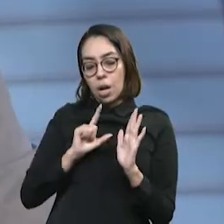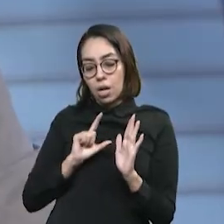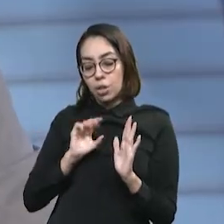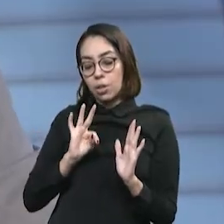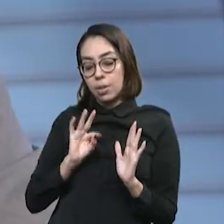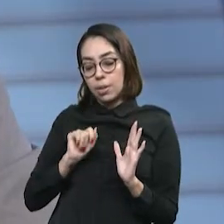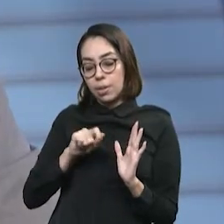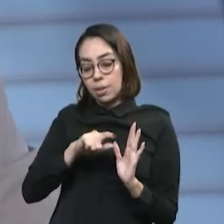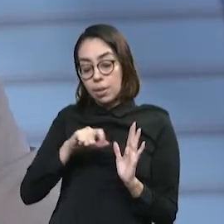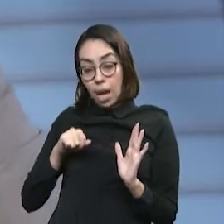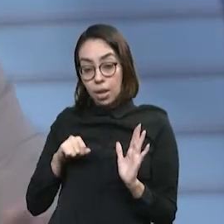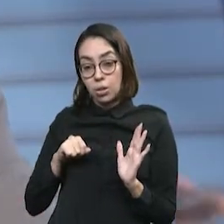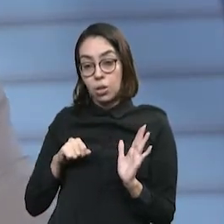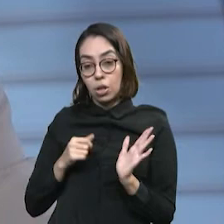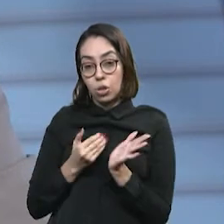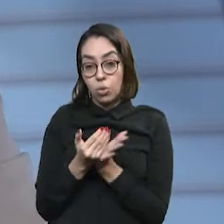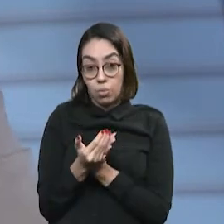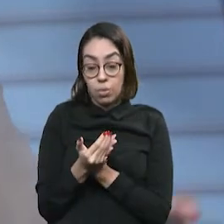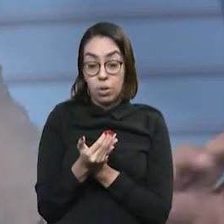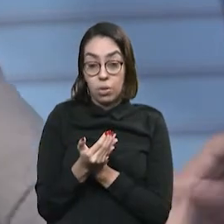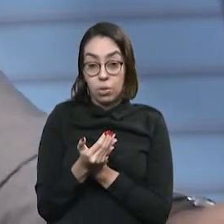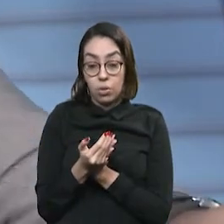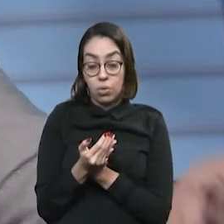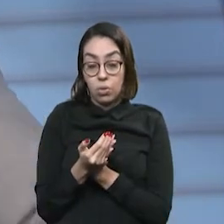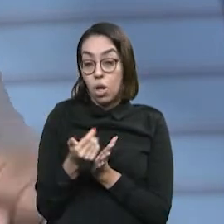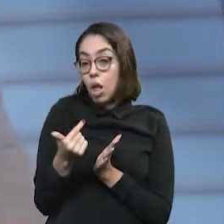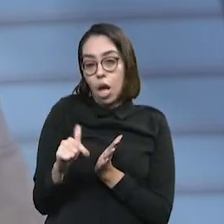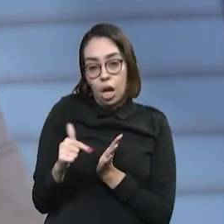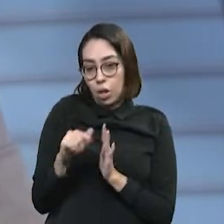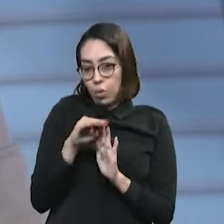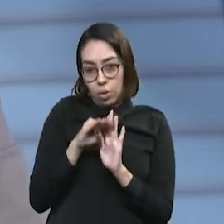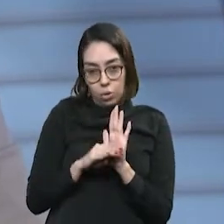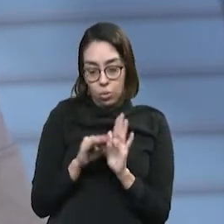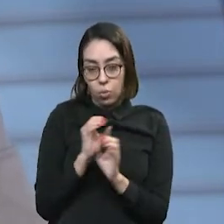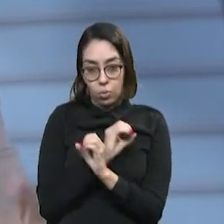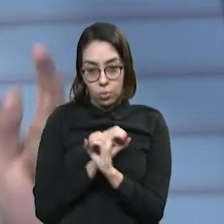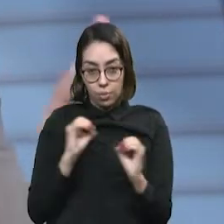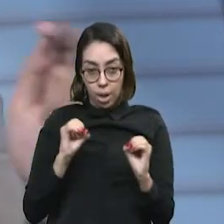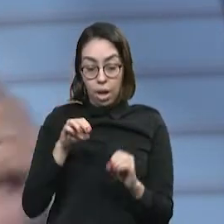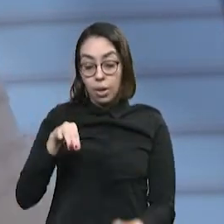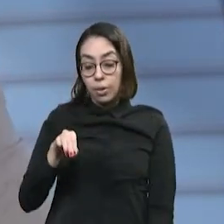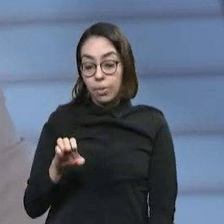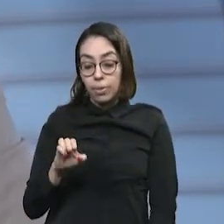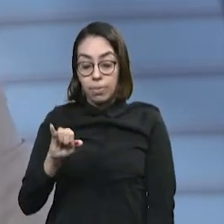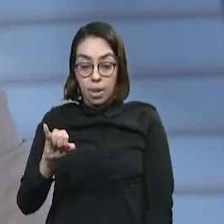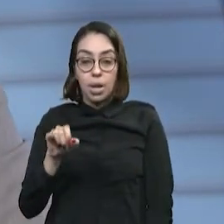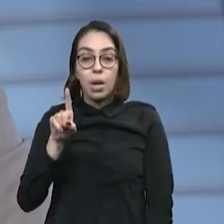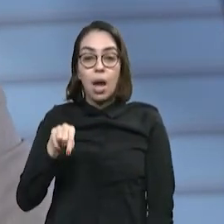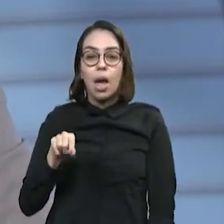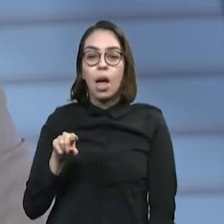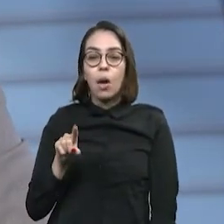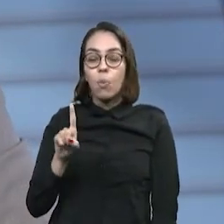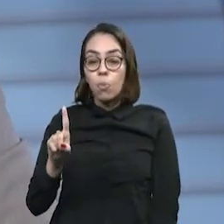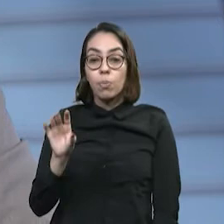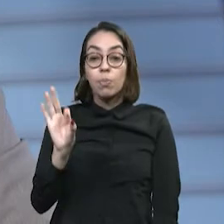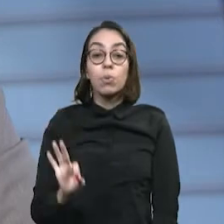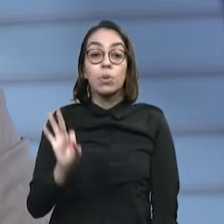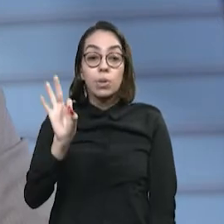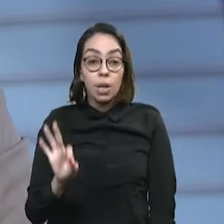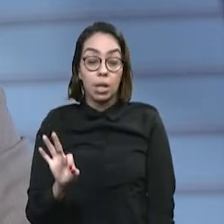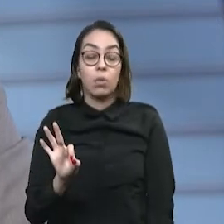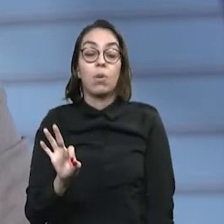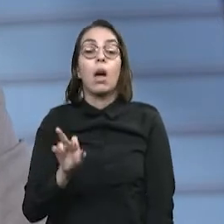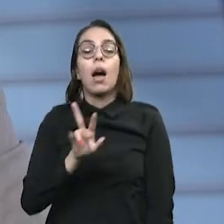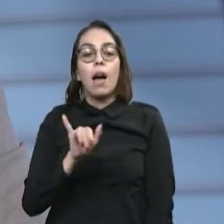entrada, que é um valor que não tem desconto. Por exemplo, nesse do micro e pequeno empresário, ele tem 1% de pedágio para ser pago em 8 vezes.